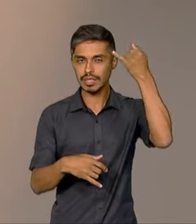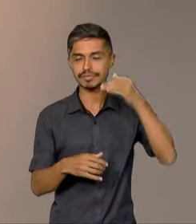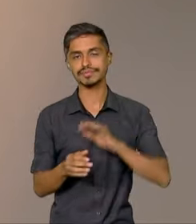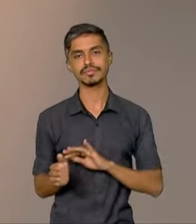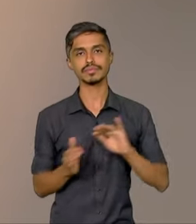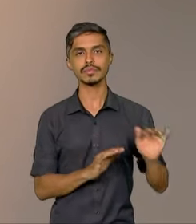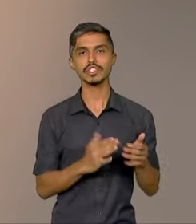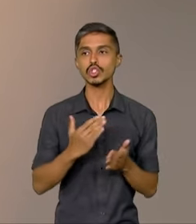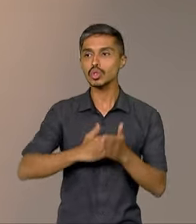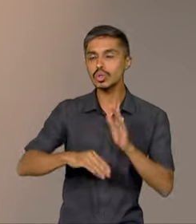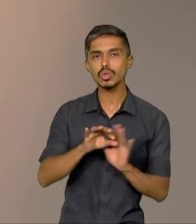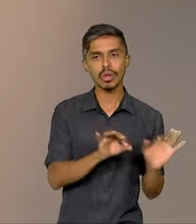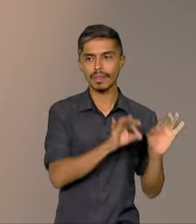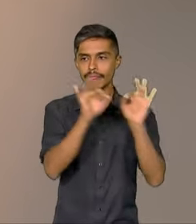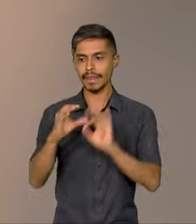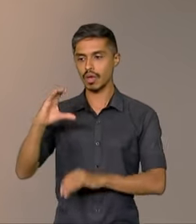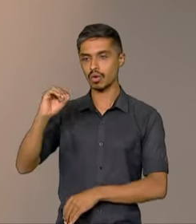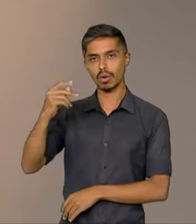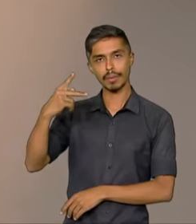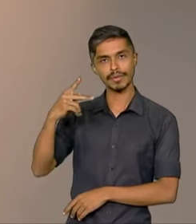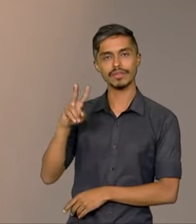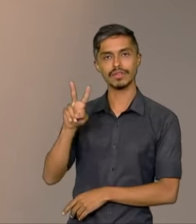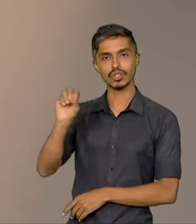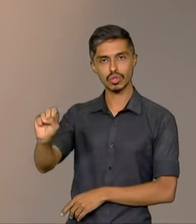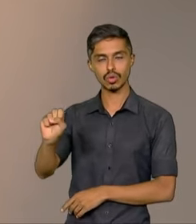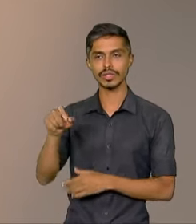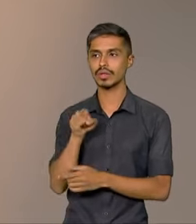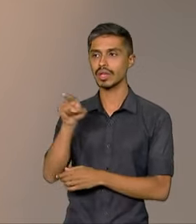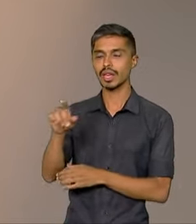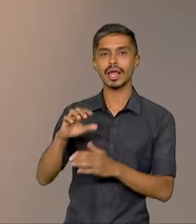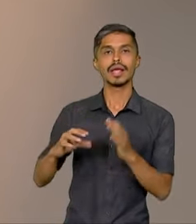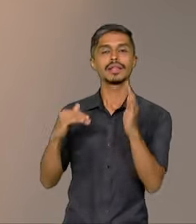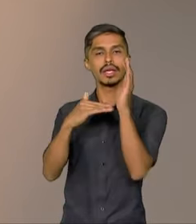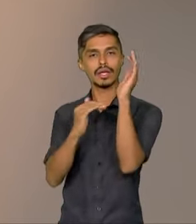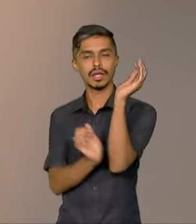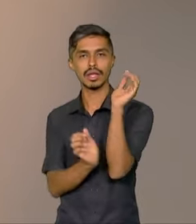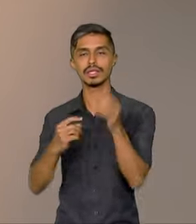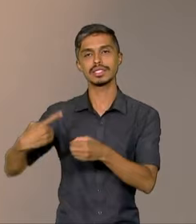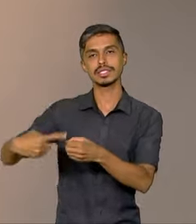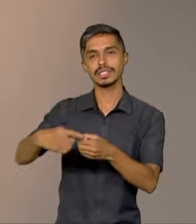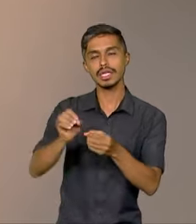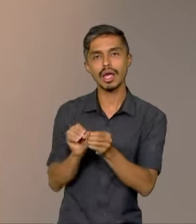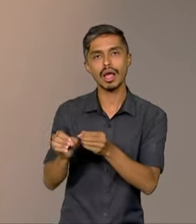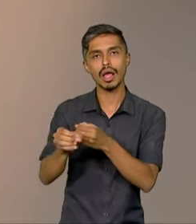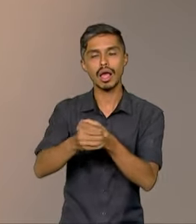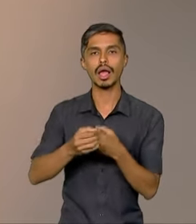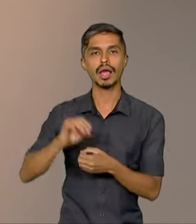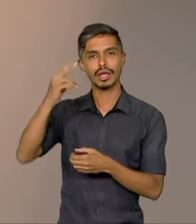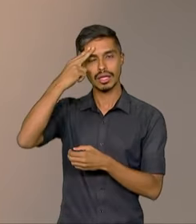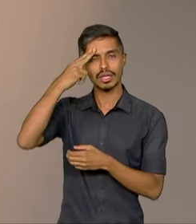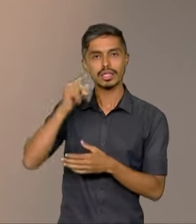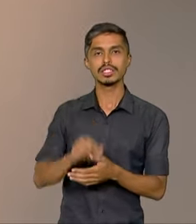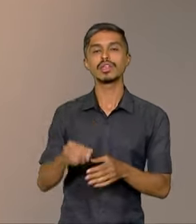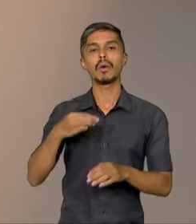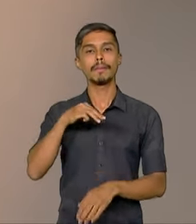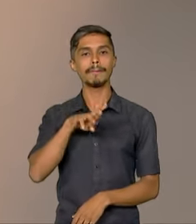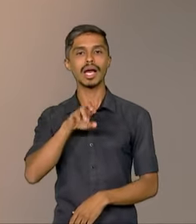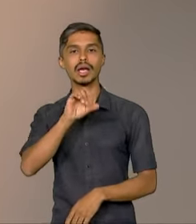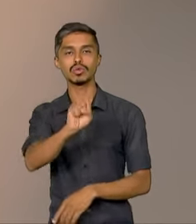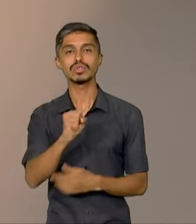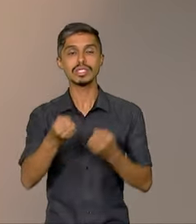atenções voltadas para a COP28 nos Emirados Árabes Unidos, o jornalista Marcos Uchoa apresenta os